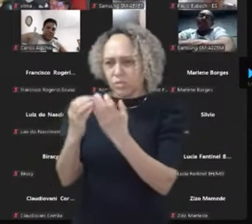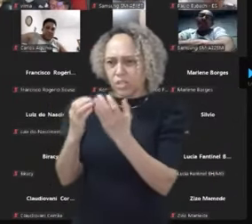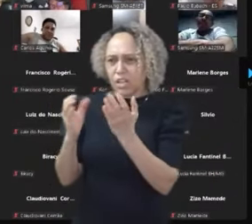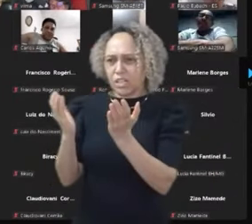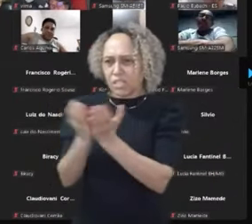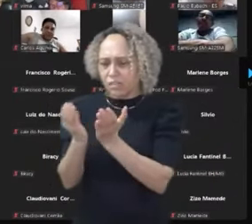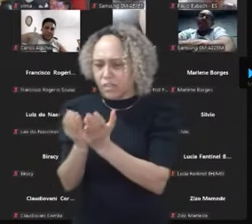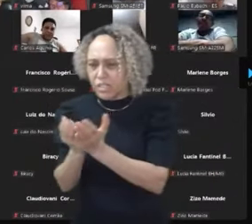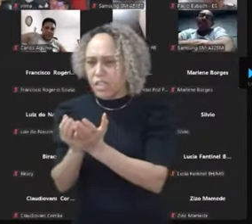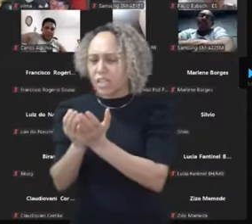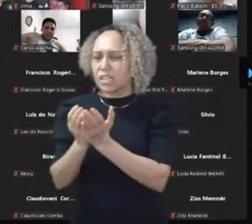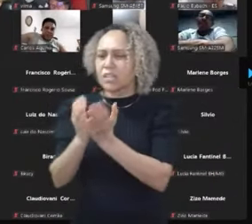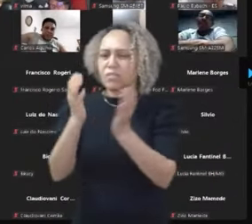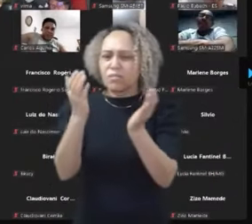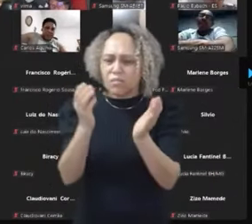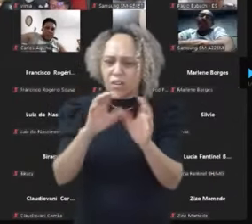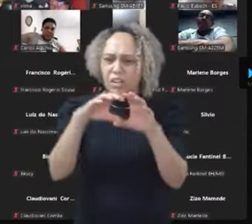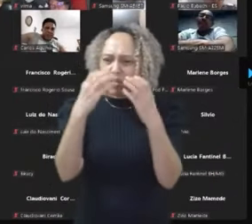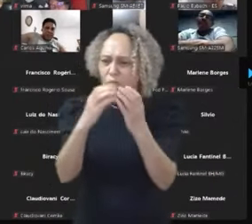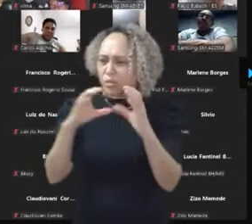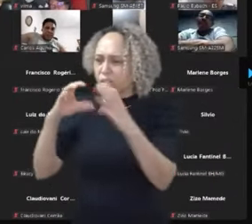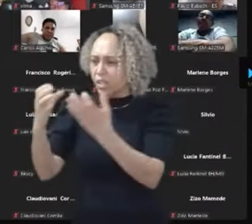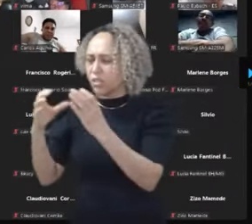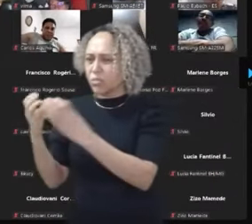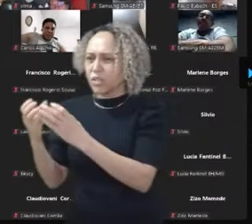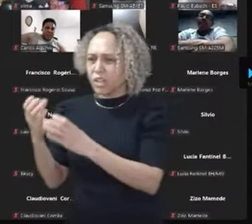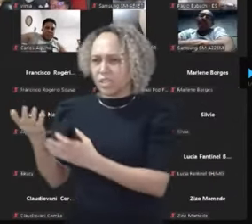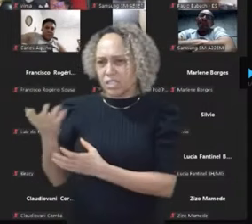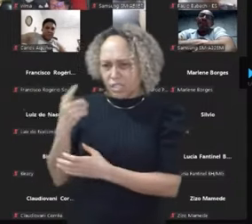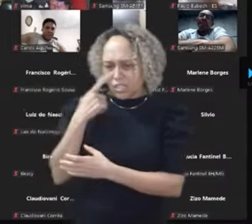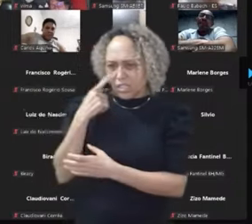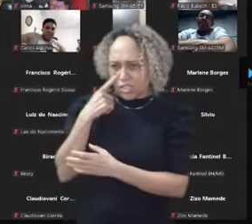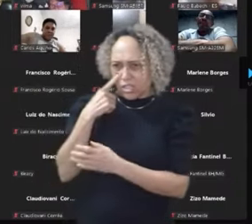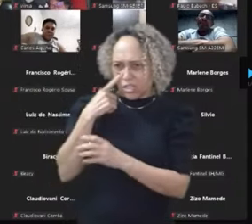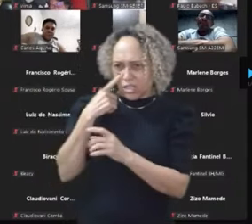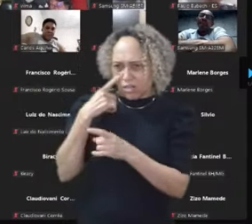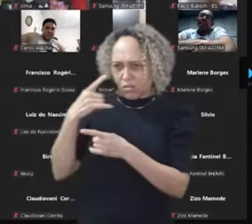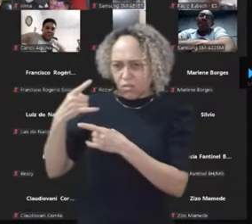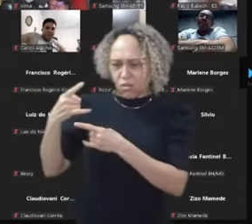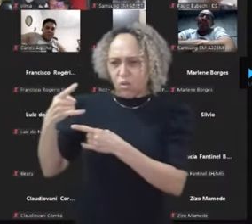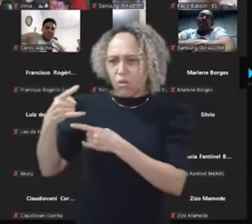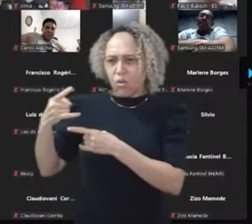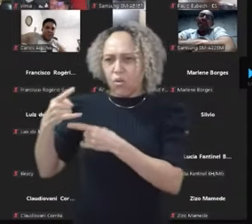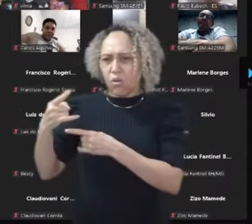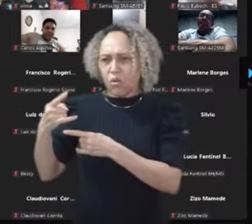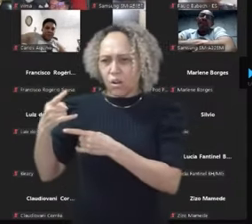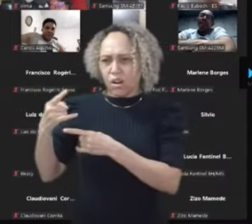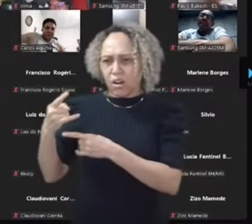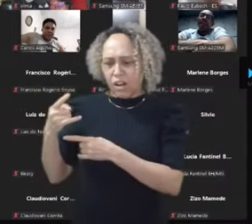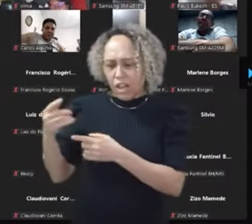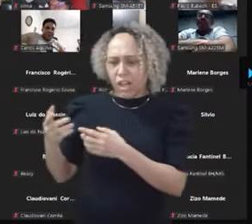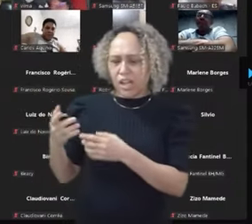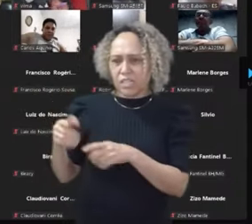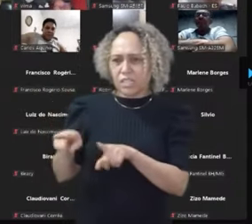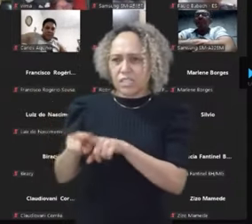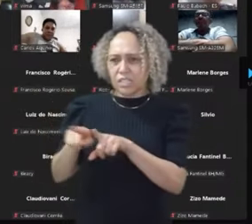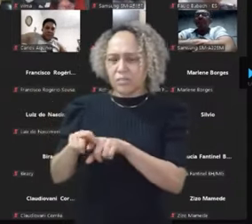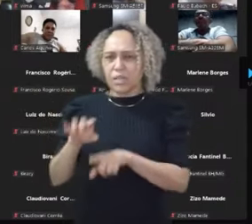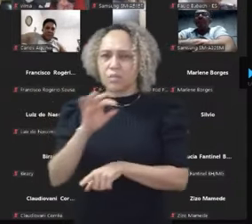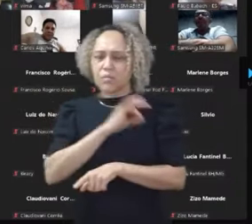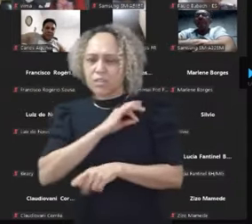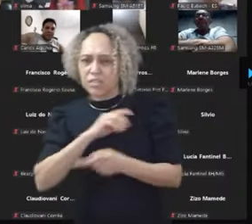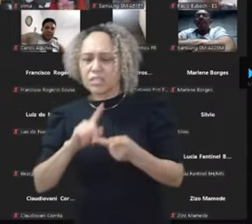várias comunidades que estão online e muitas que se reúnem também na vida real, né? Fora das redes, como policiais,